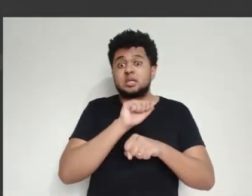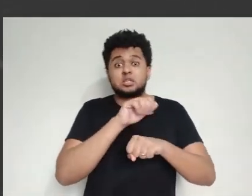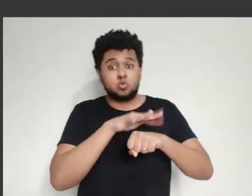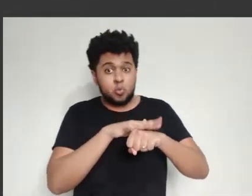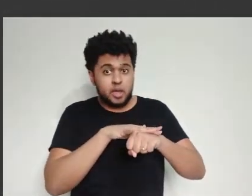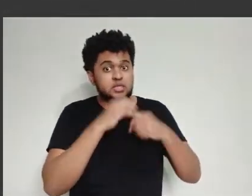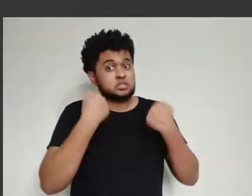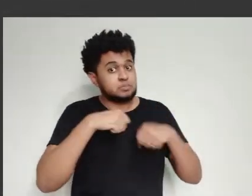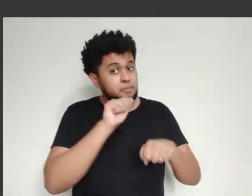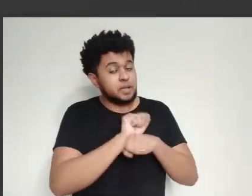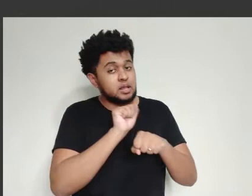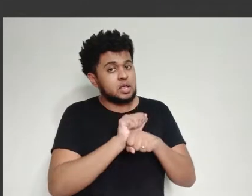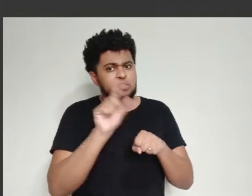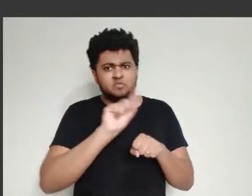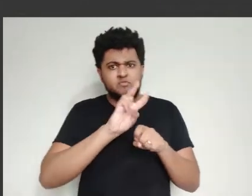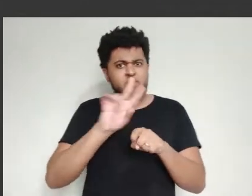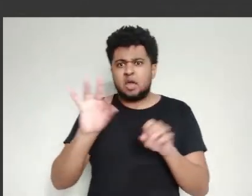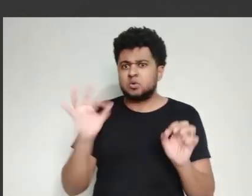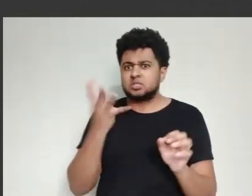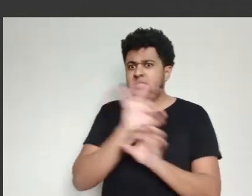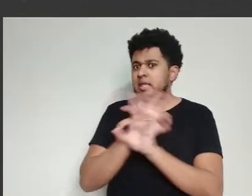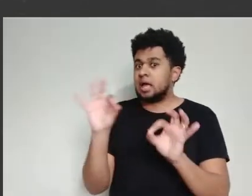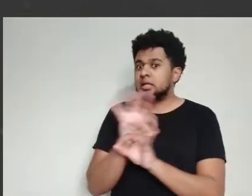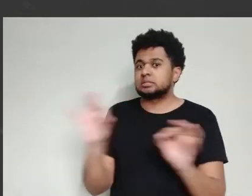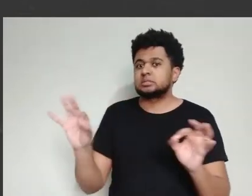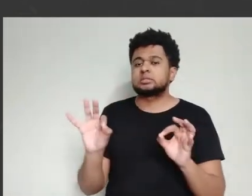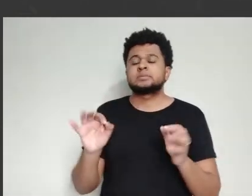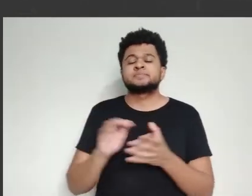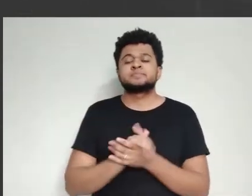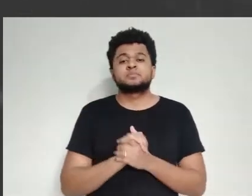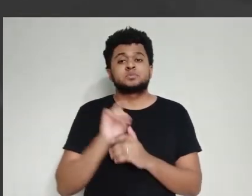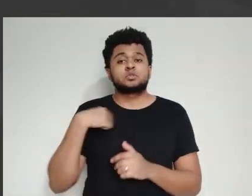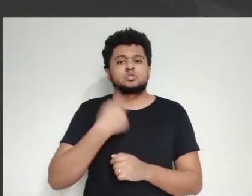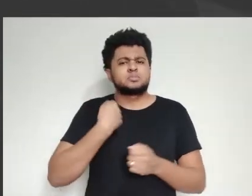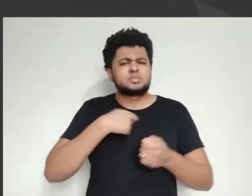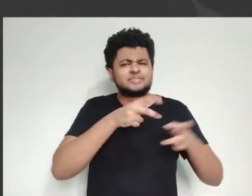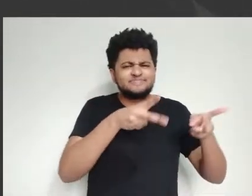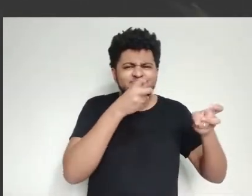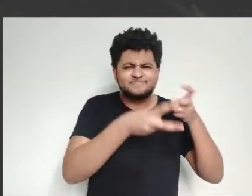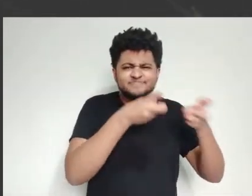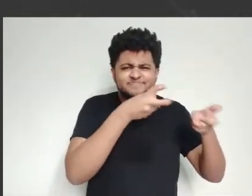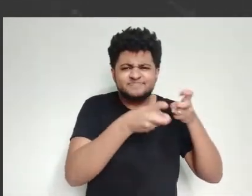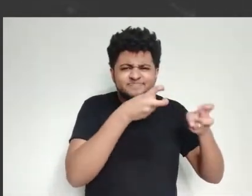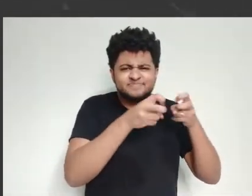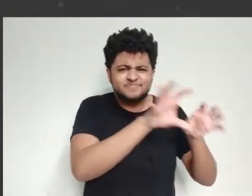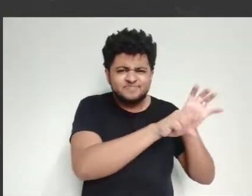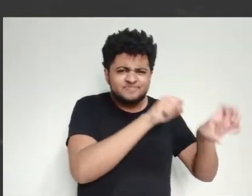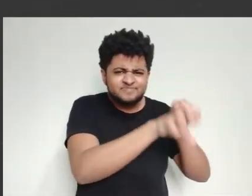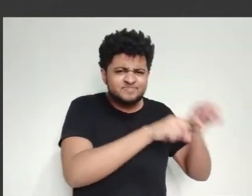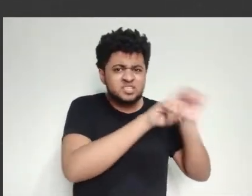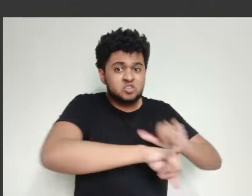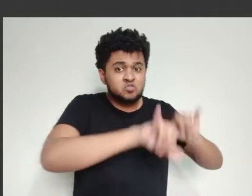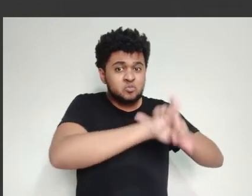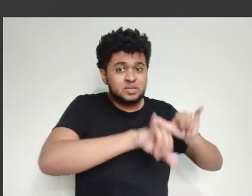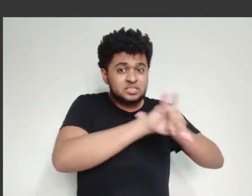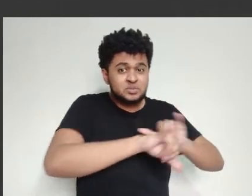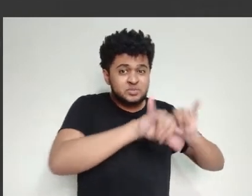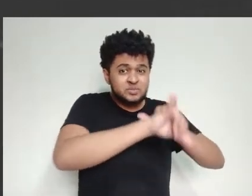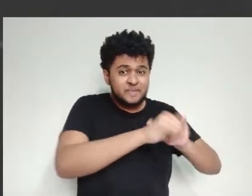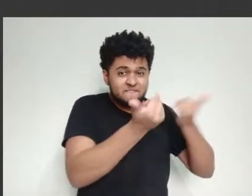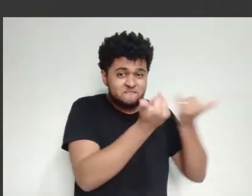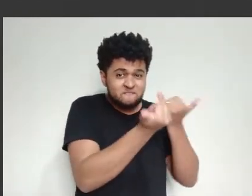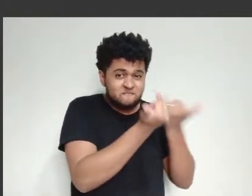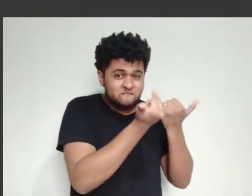Essa infecção é o chamado desafio experimental. Eu vacinei, agora eu vou desafiar. Eu desafiando esse animal com o vírus.